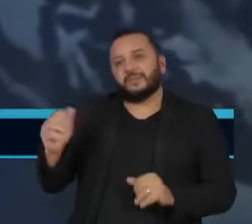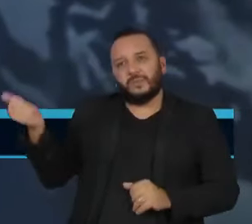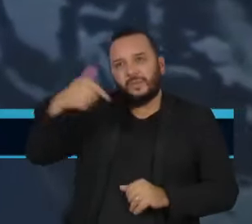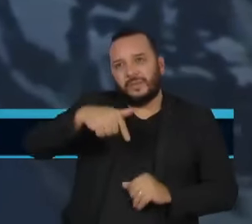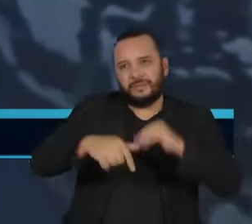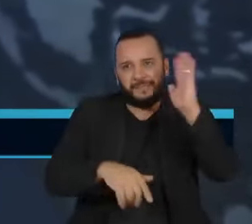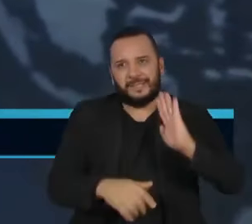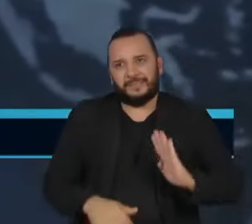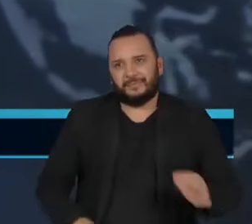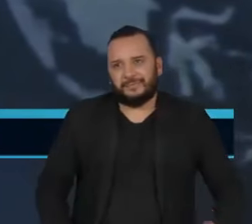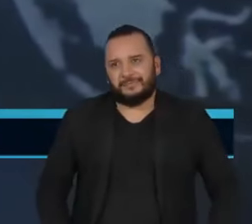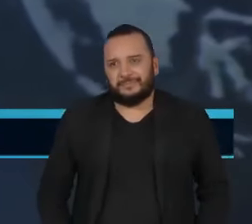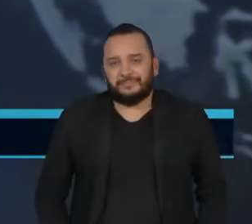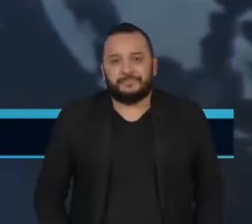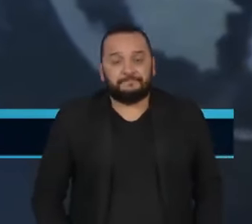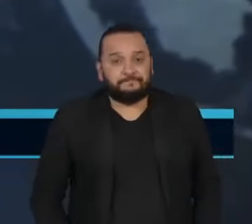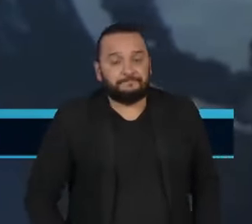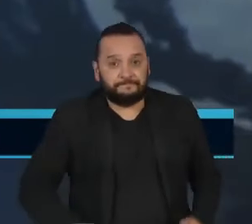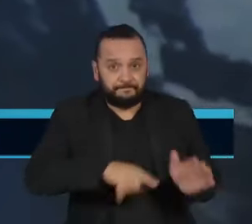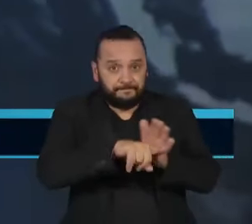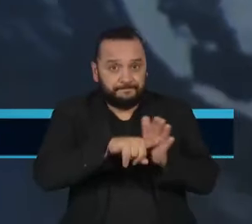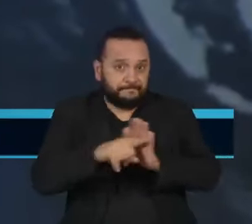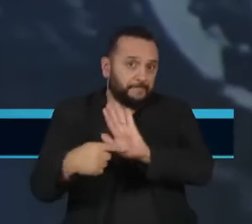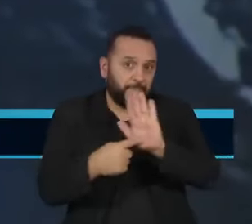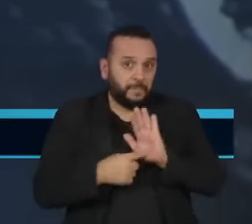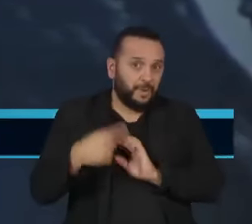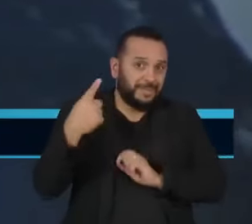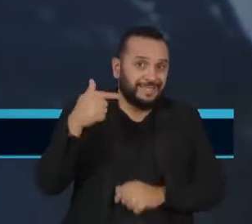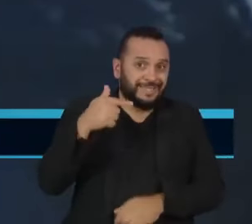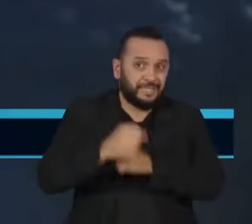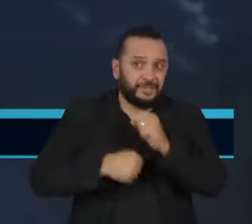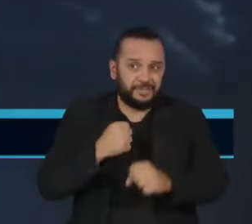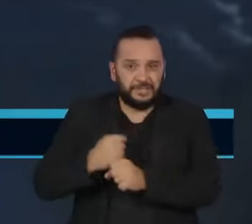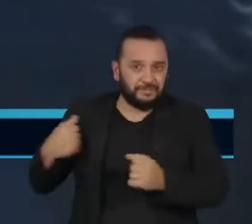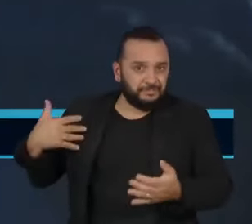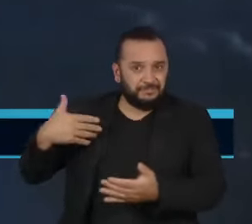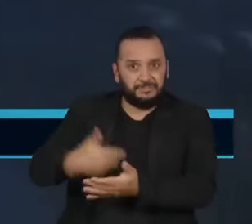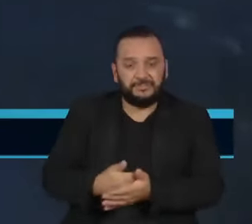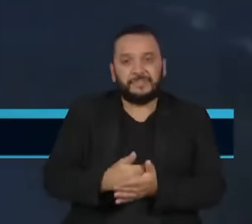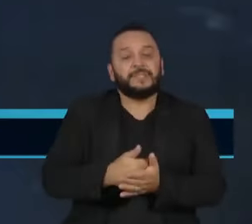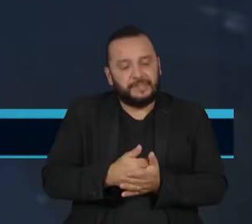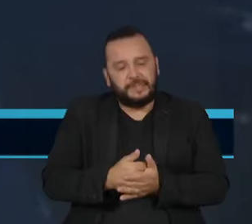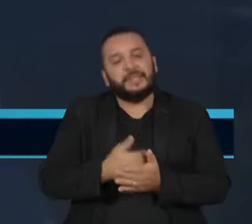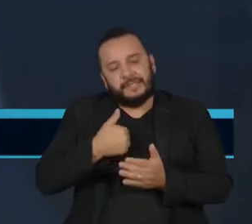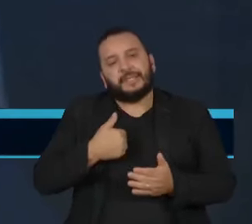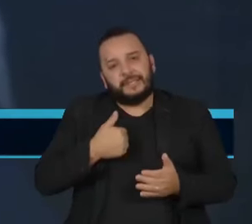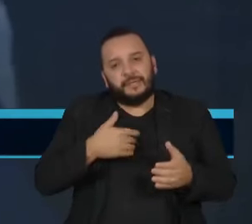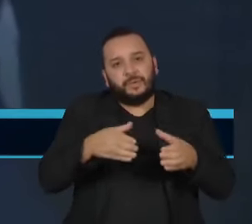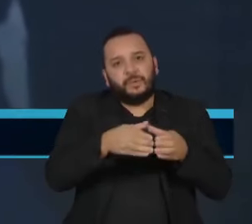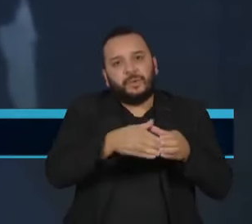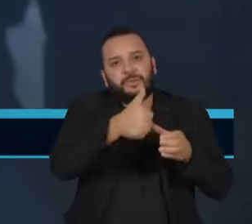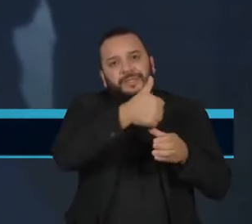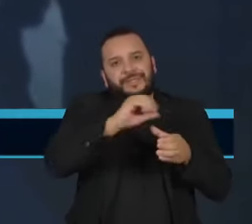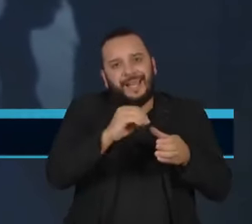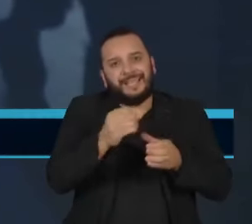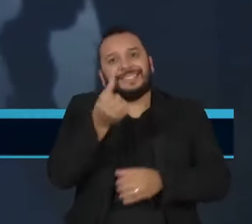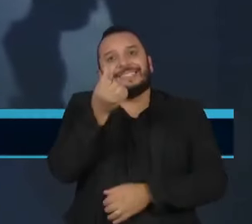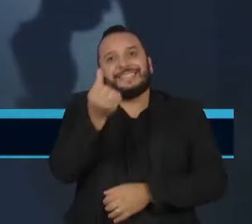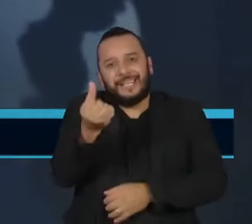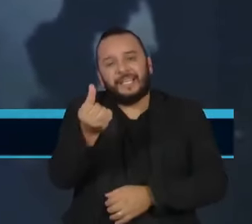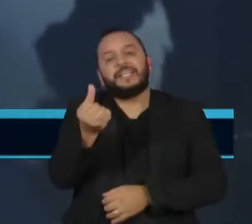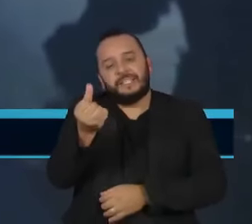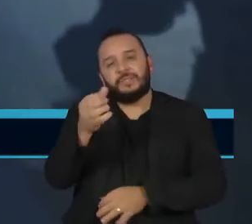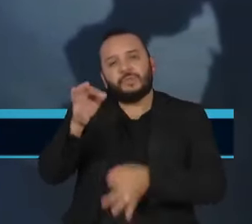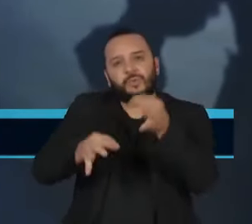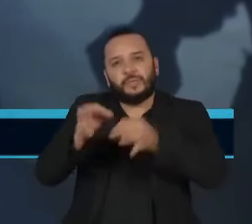Um levantamento revelou que nos últimos 17 anos, 6 em cada 10 juízes brasileiros processados foram punidos